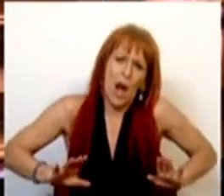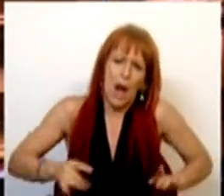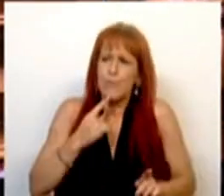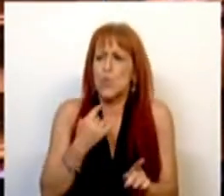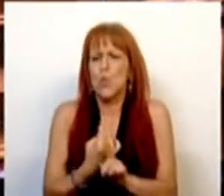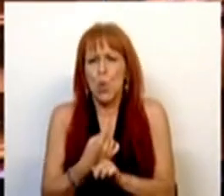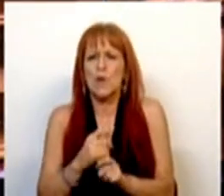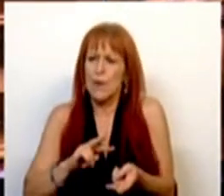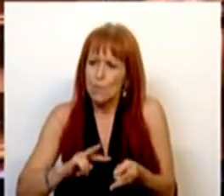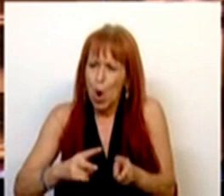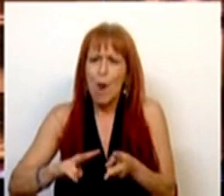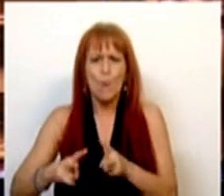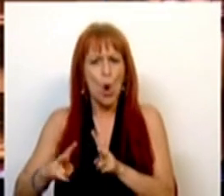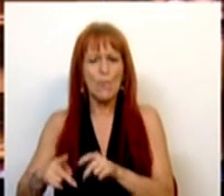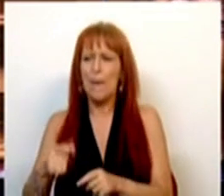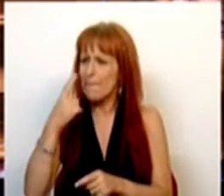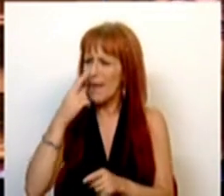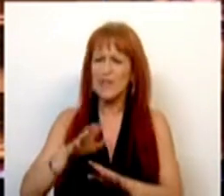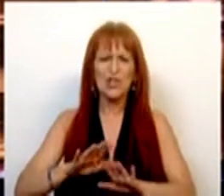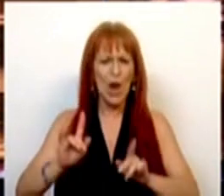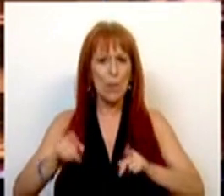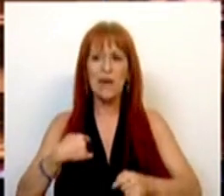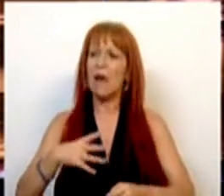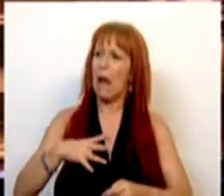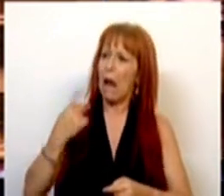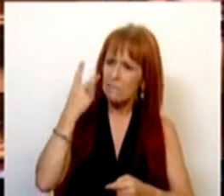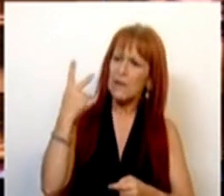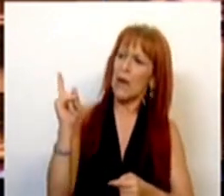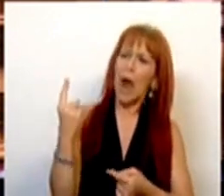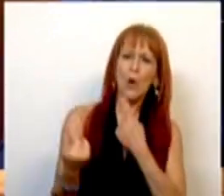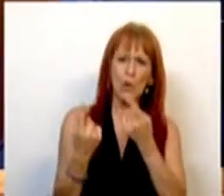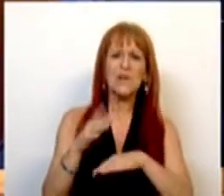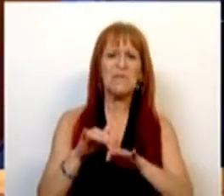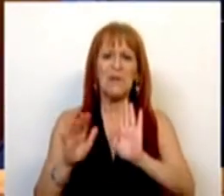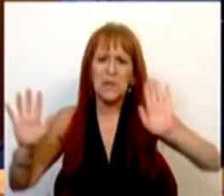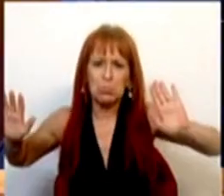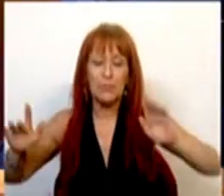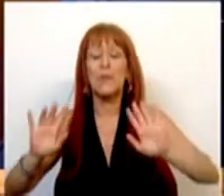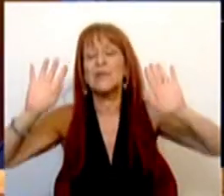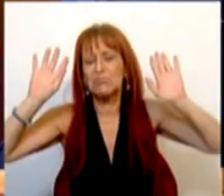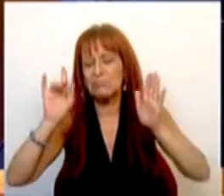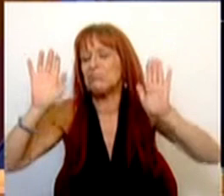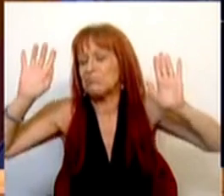muita coisa se foi alterada. Portanto, parece que já começam a reconhecer que alguma coisa é feita. Mas pronto.